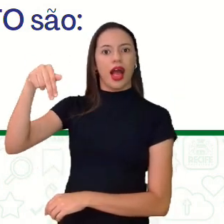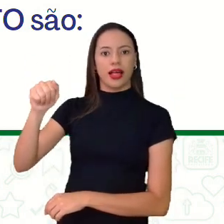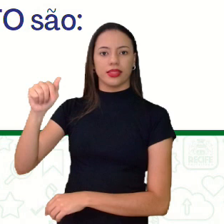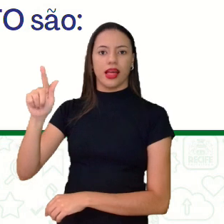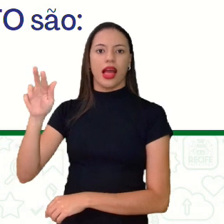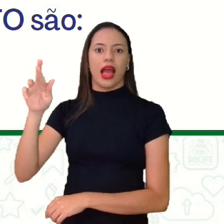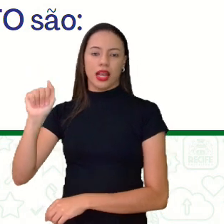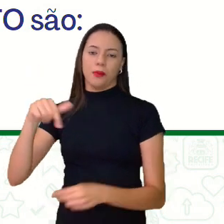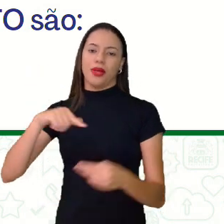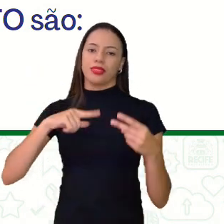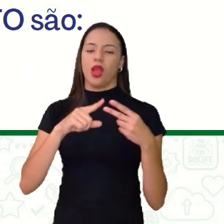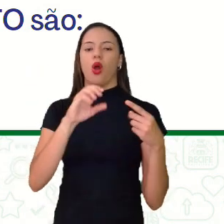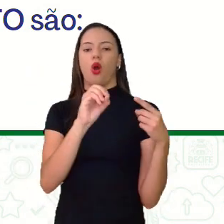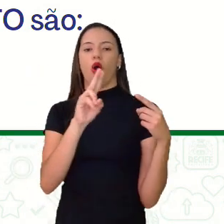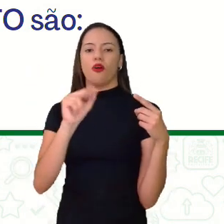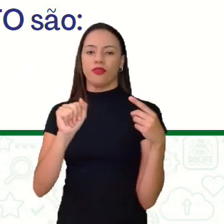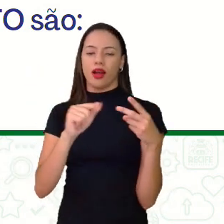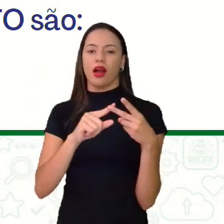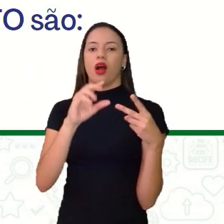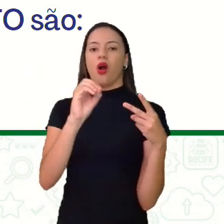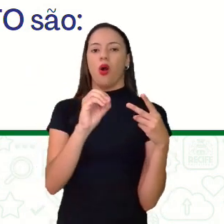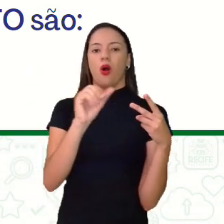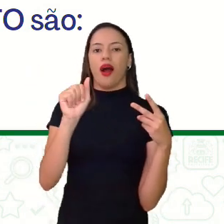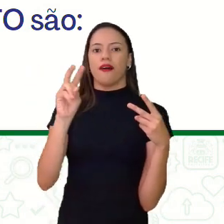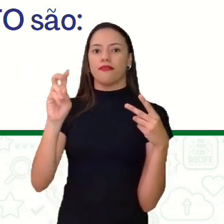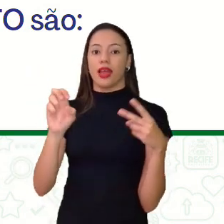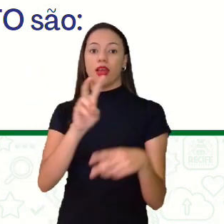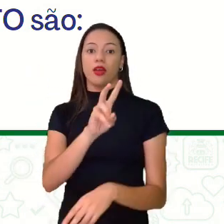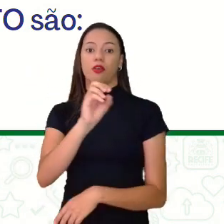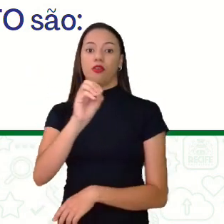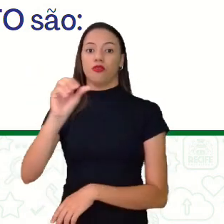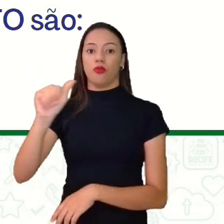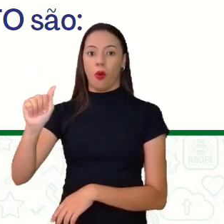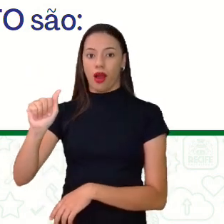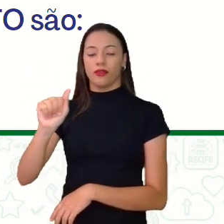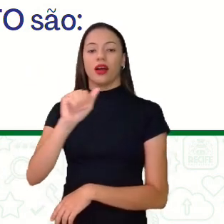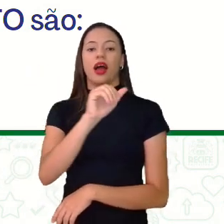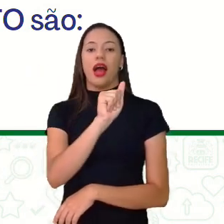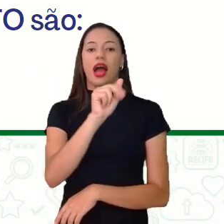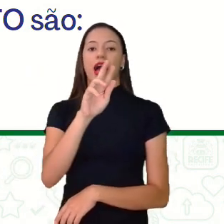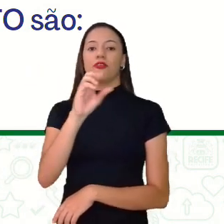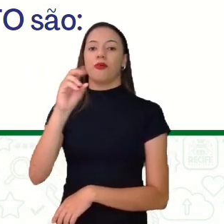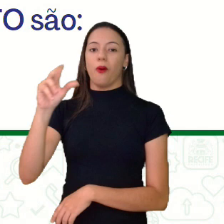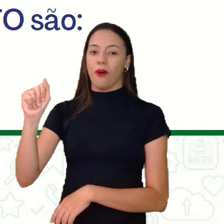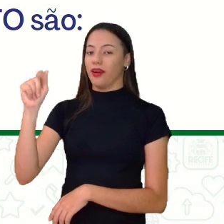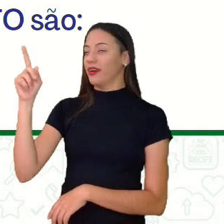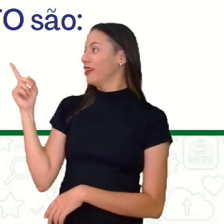OVA, O-A-V, VOA, VOA, A-O-V, AVÓ.